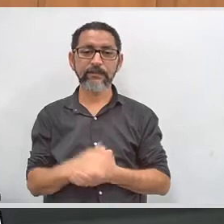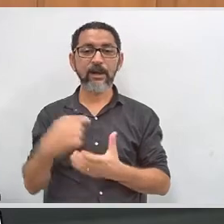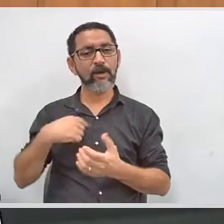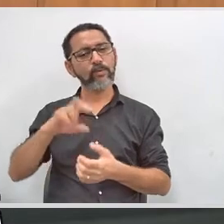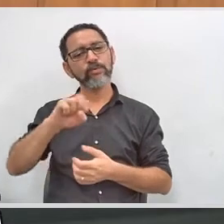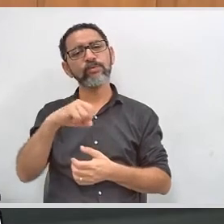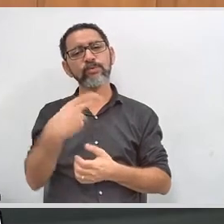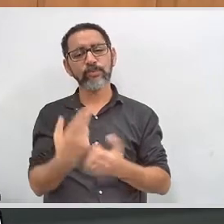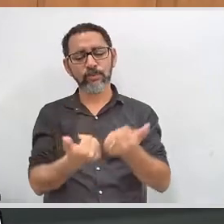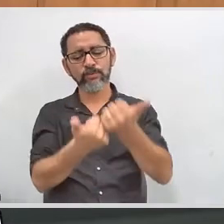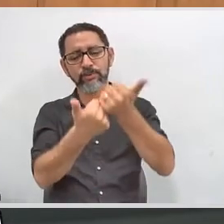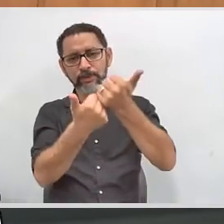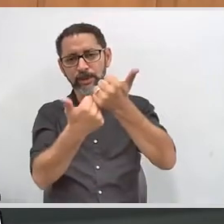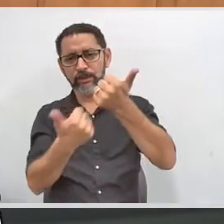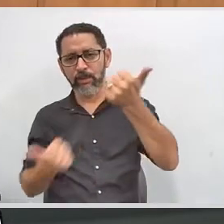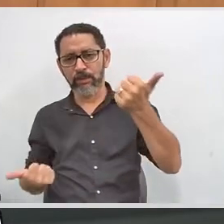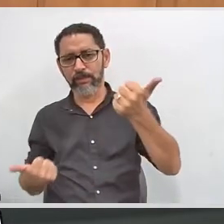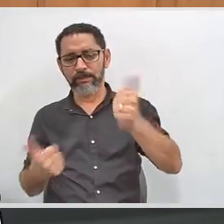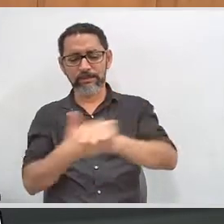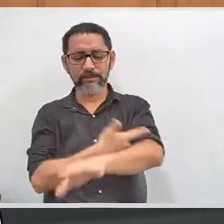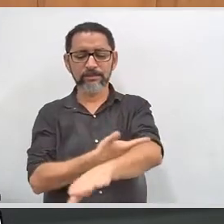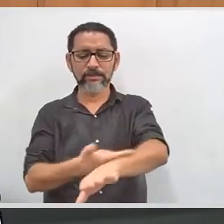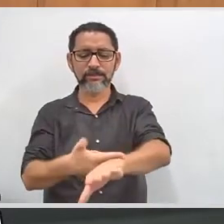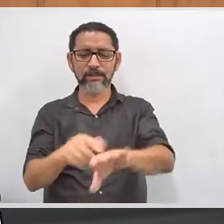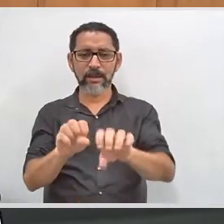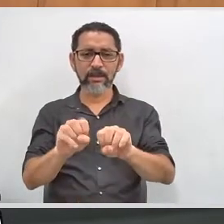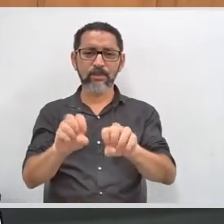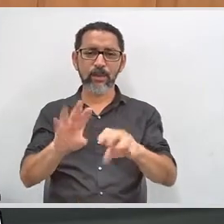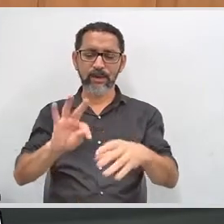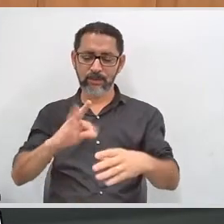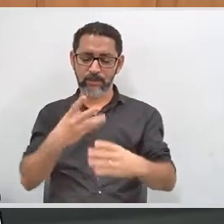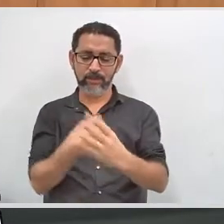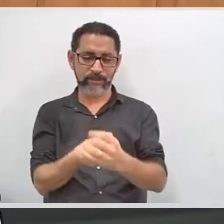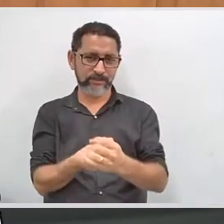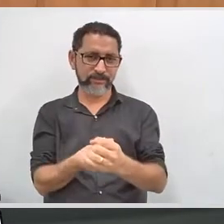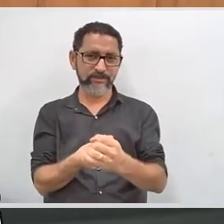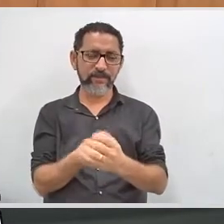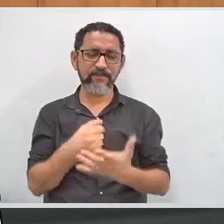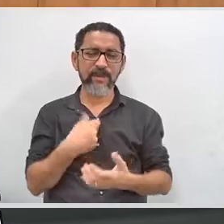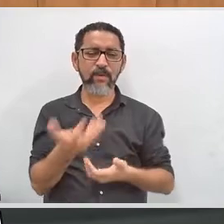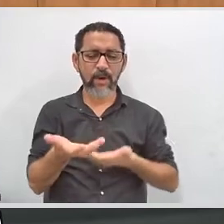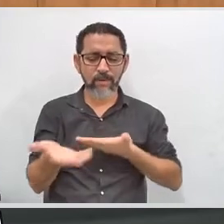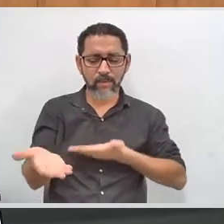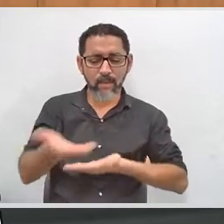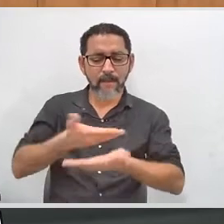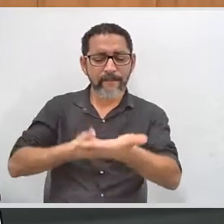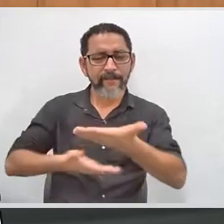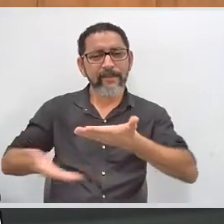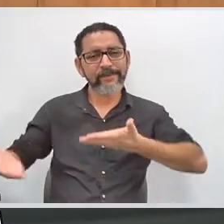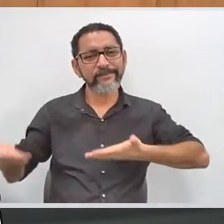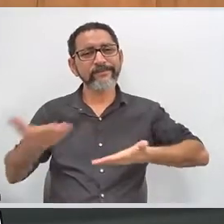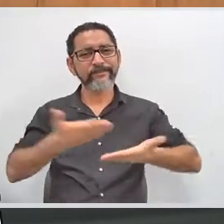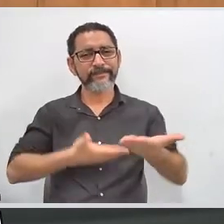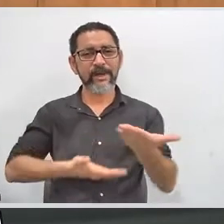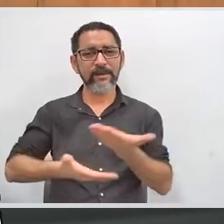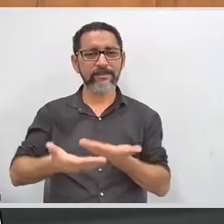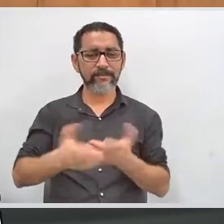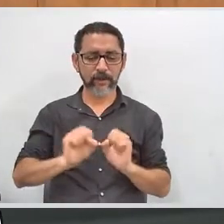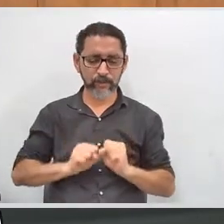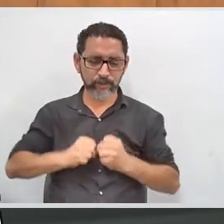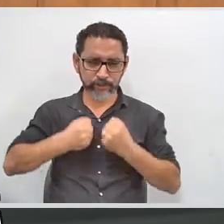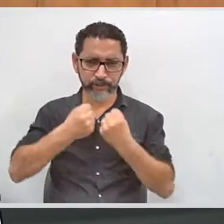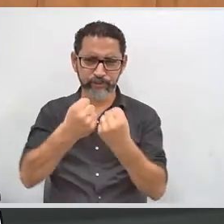enquanto diretora de Educação Inclusiva, a gente poder compartilhar dos esforços de tantos